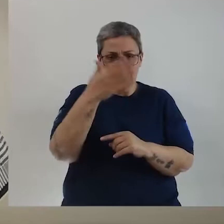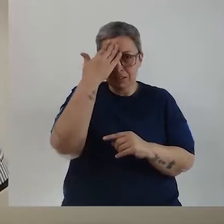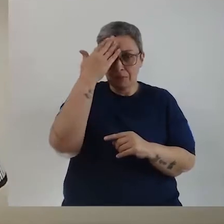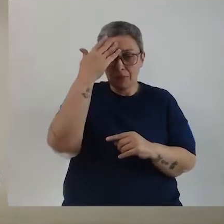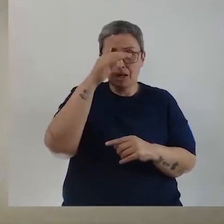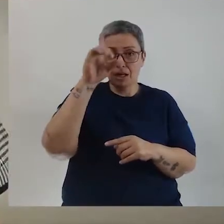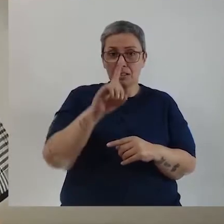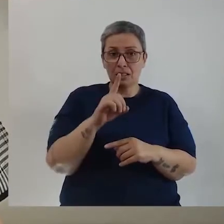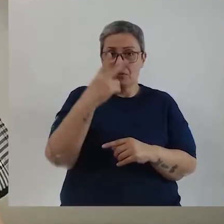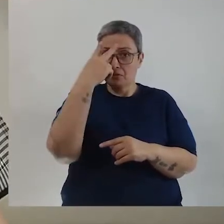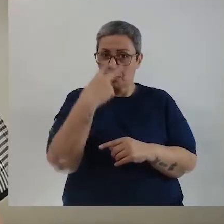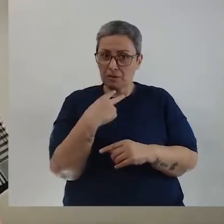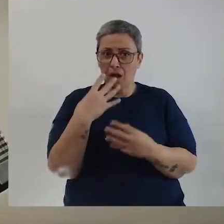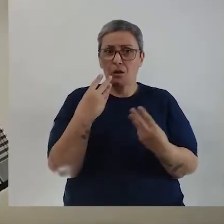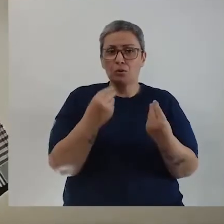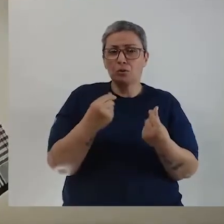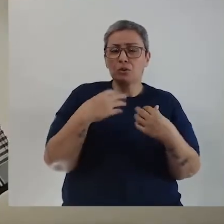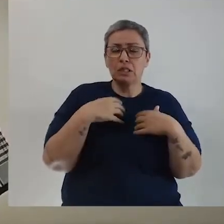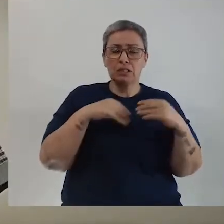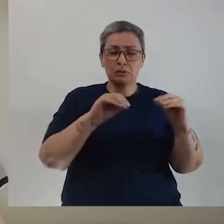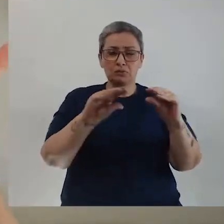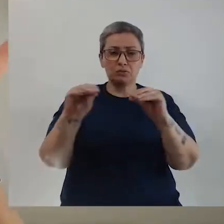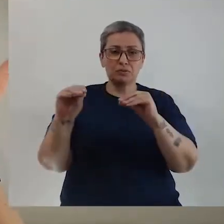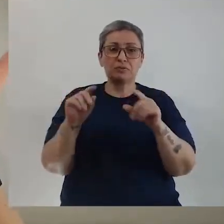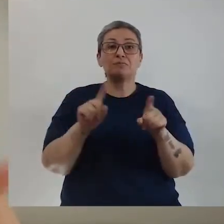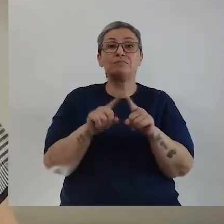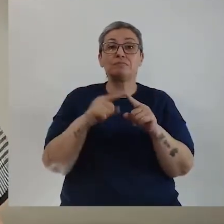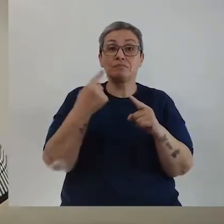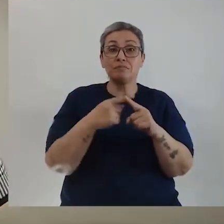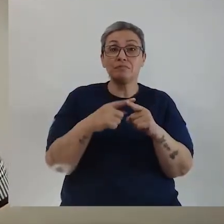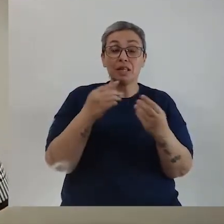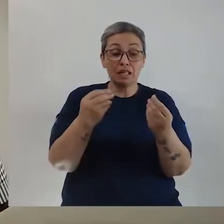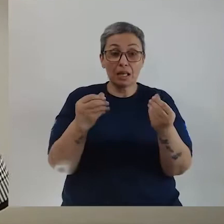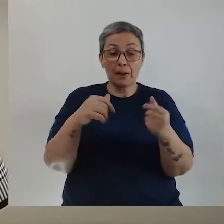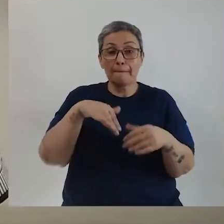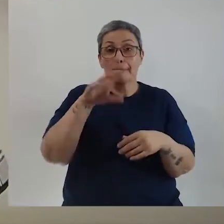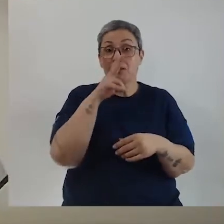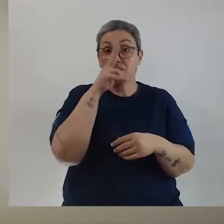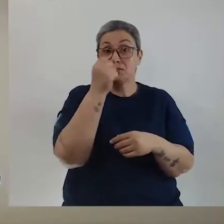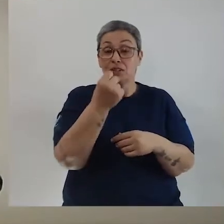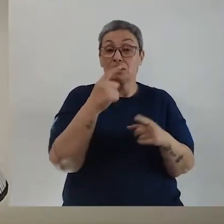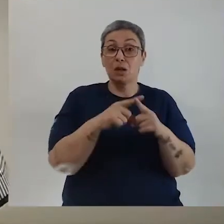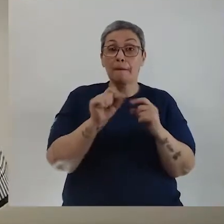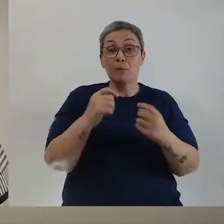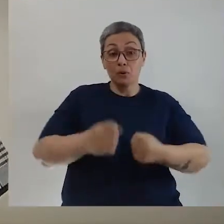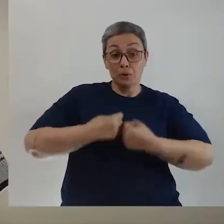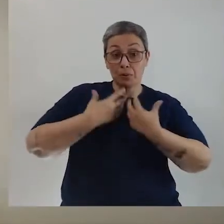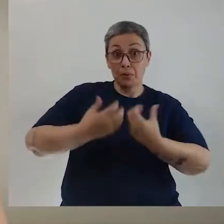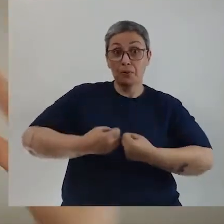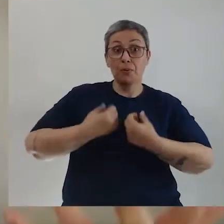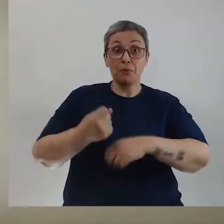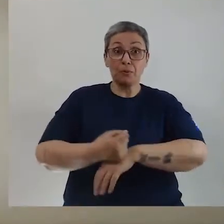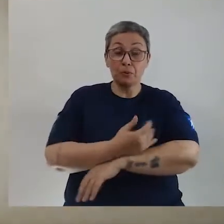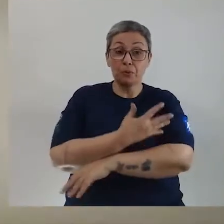arte. Você sabia que o deficiente visual sente tudo isso através do tato? Uhum. Porque ele tem esse sentido mais aguçado, né? Então, ele consegue